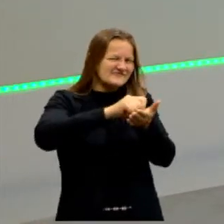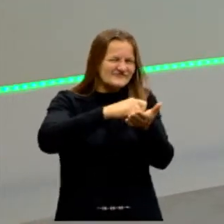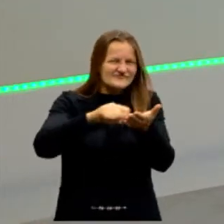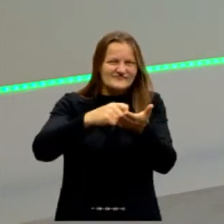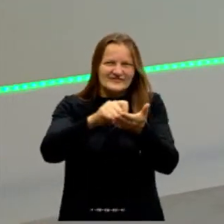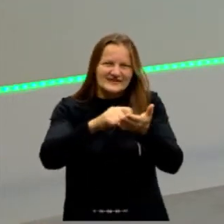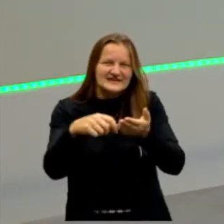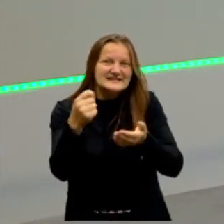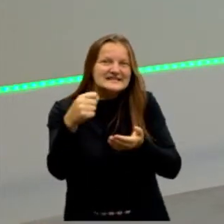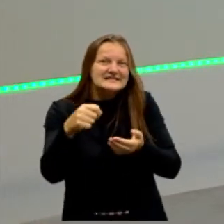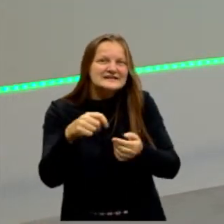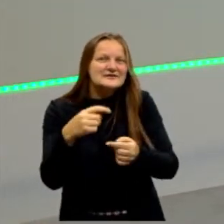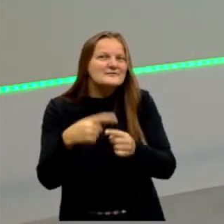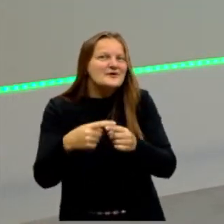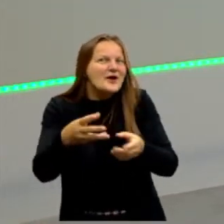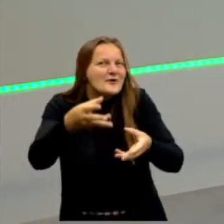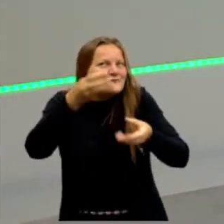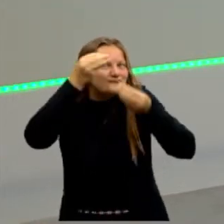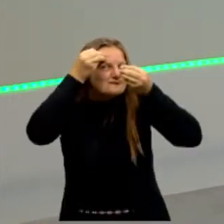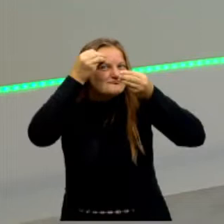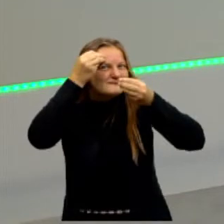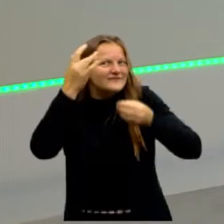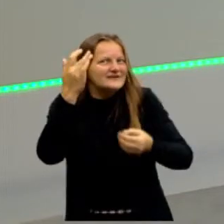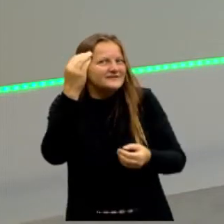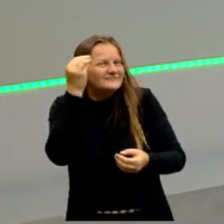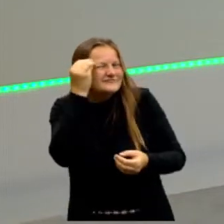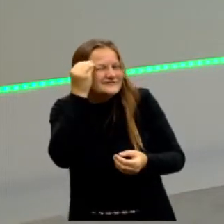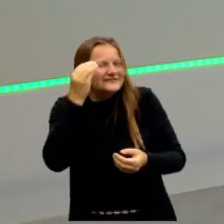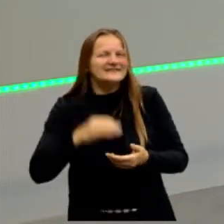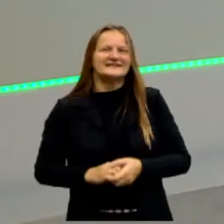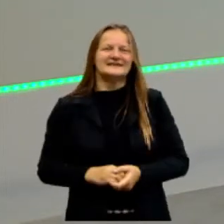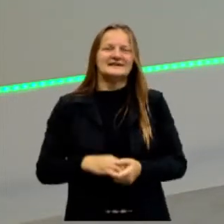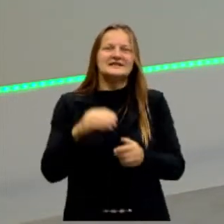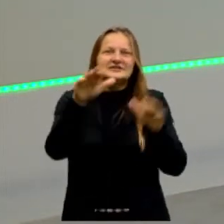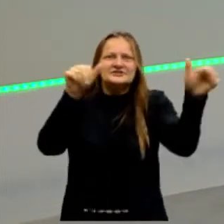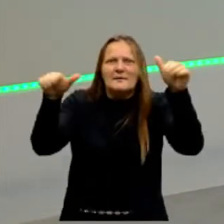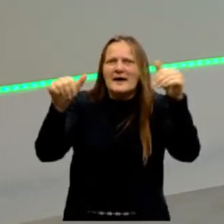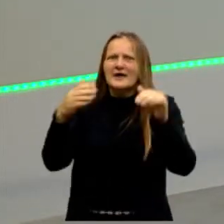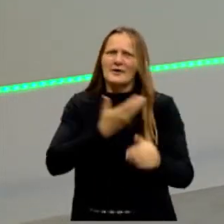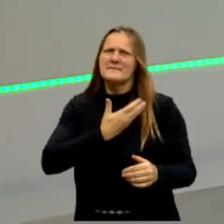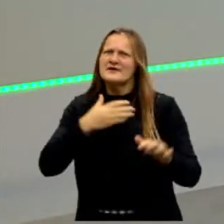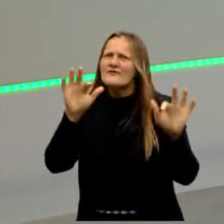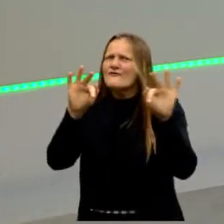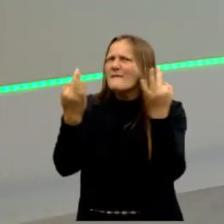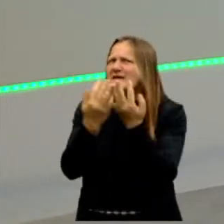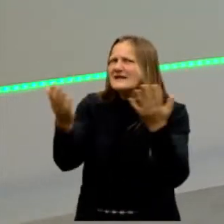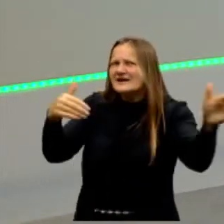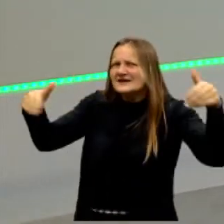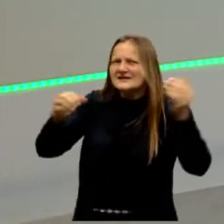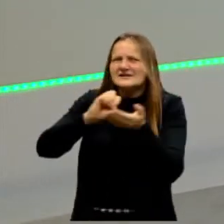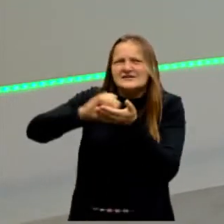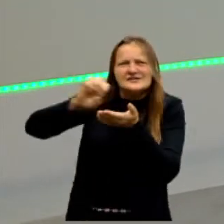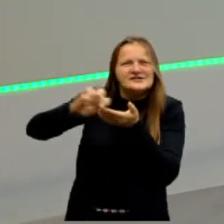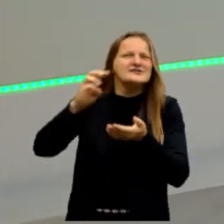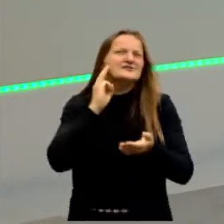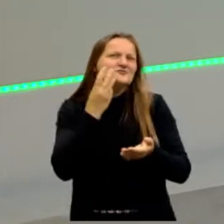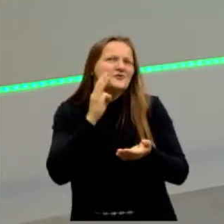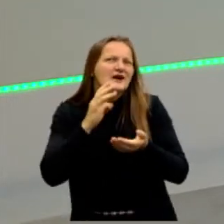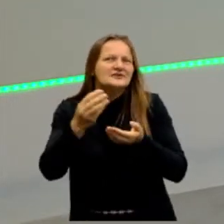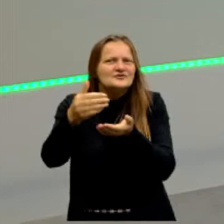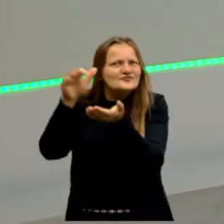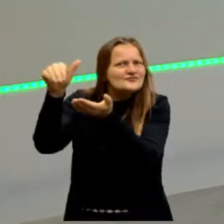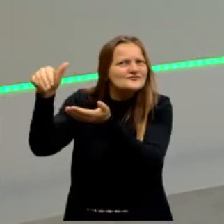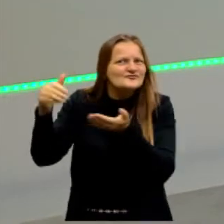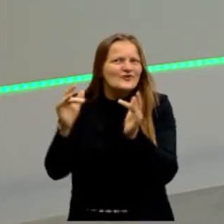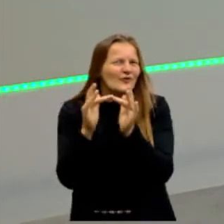escrever, para memorizar, sim. Chamaram a família, os amigos, mandaram o WhatsApp lá para os contatinhos.